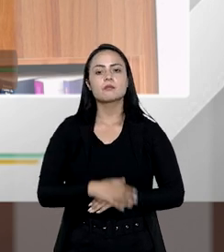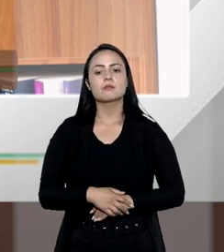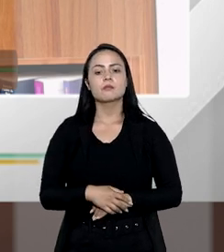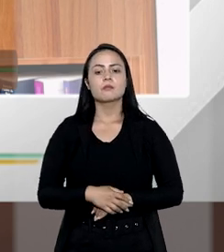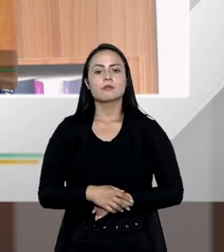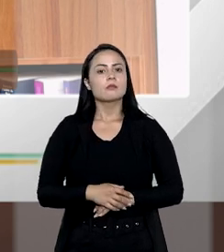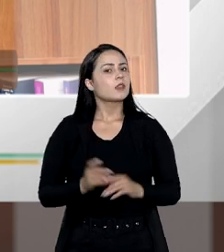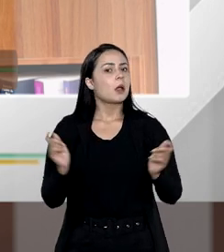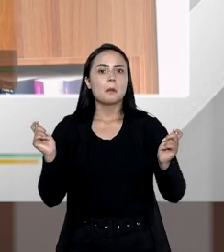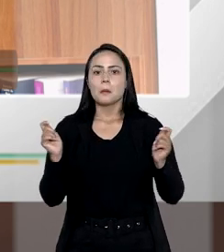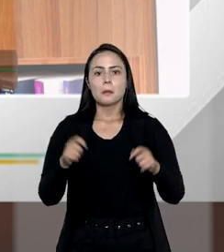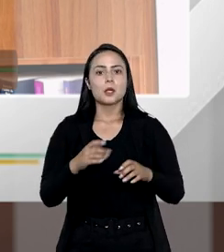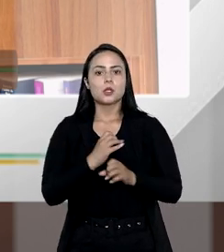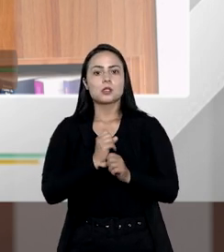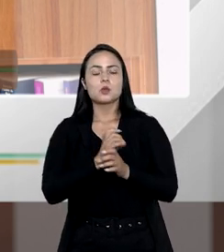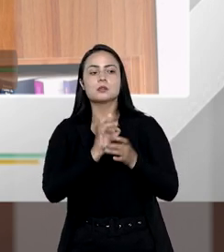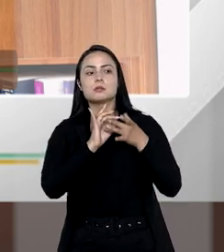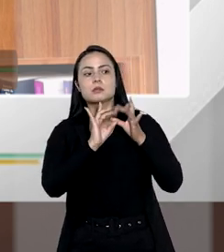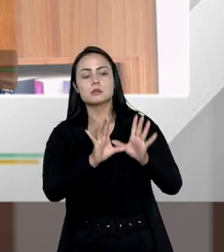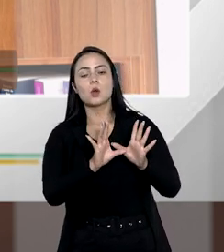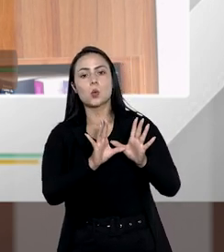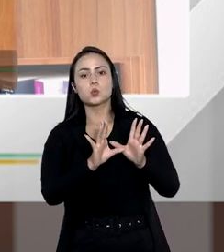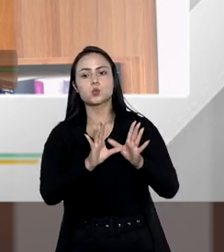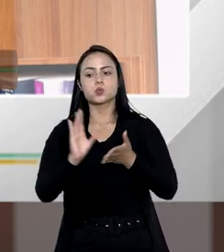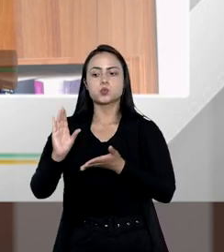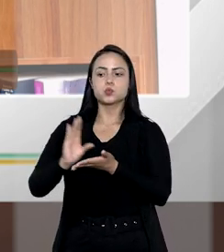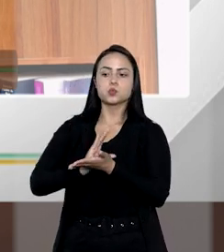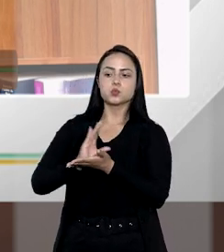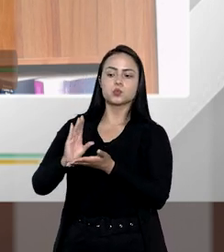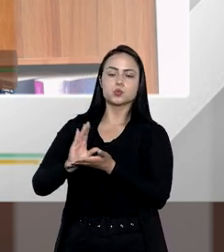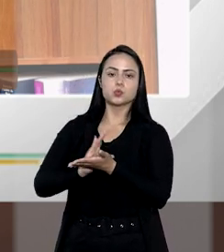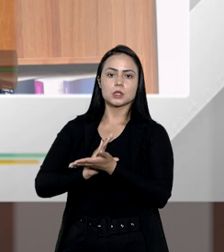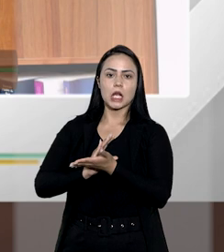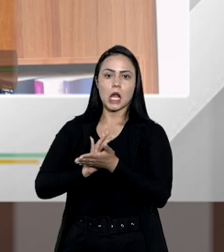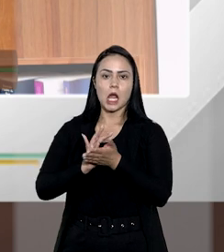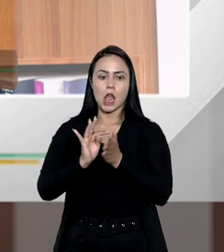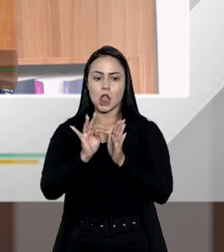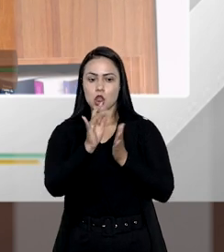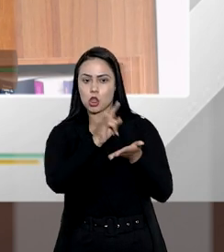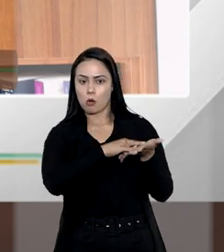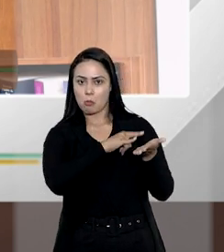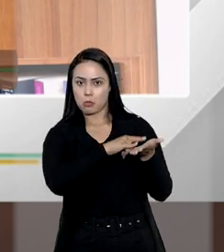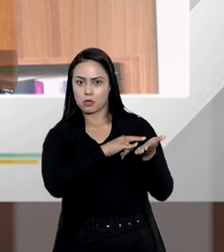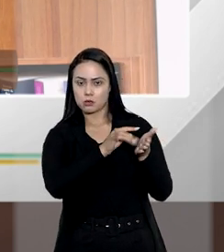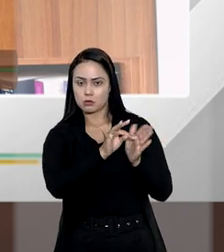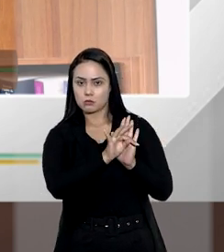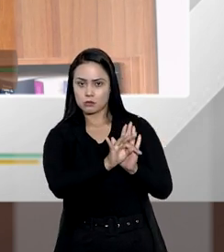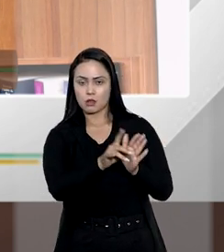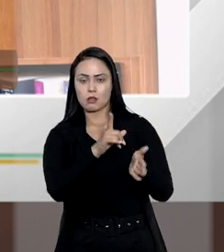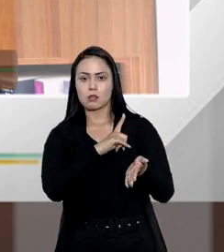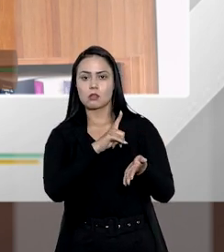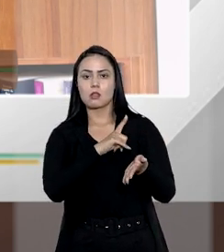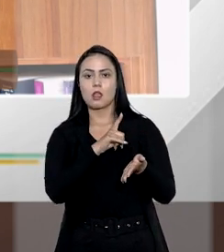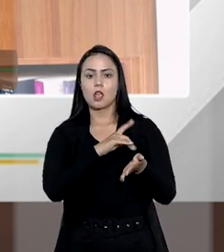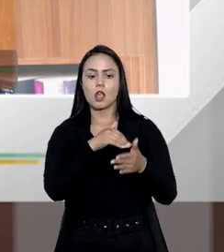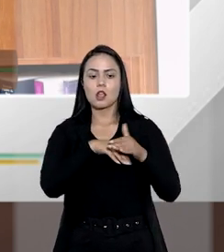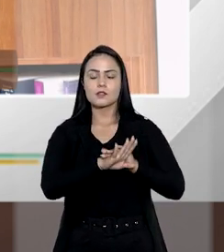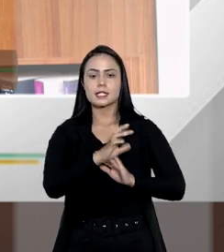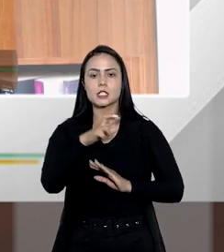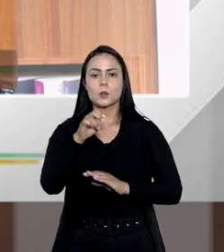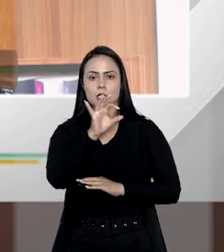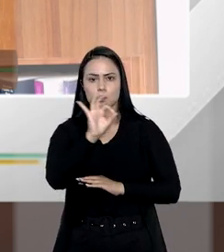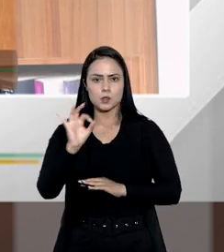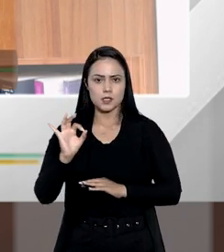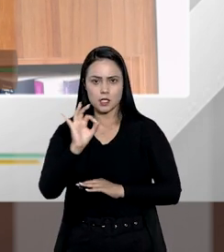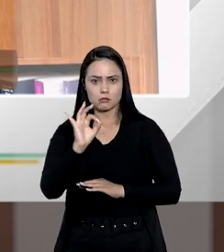não se permite a total disposição de bens em testamento. O nosso sistema, ele traz uma reserva de 50